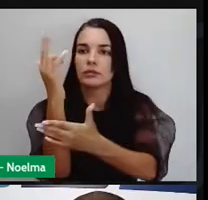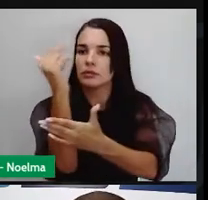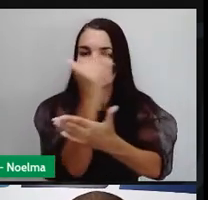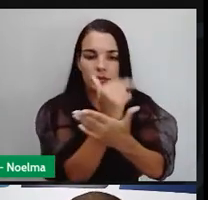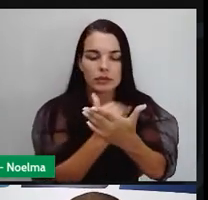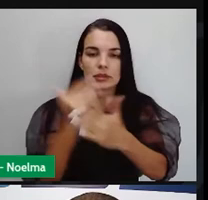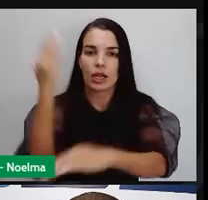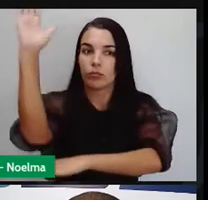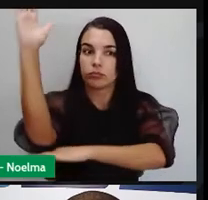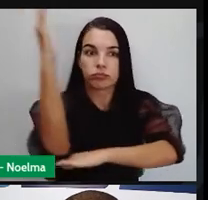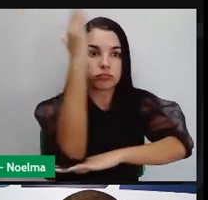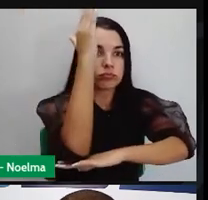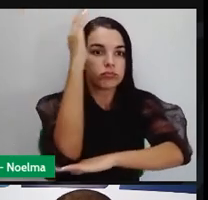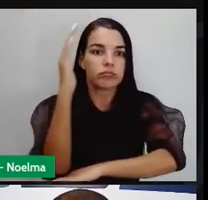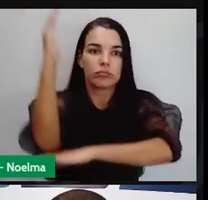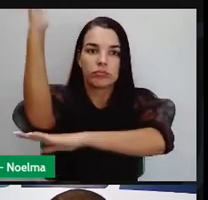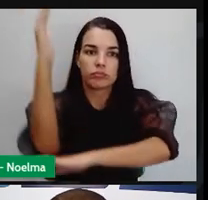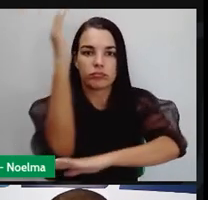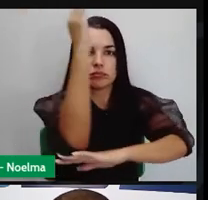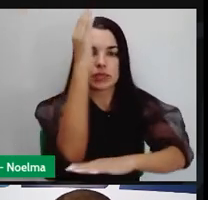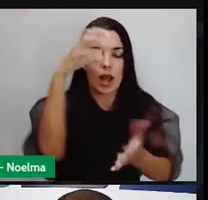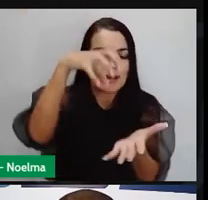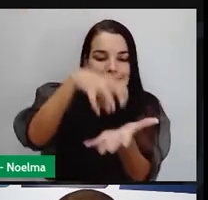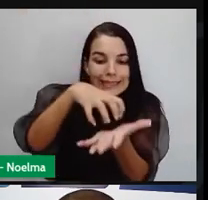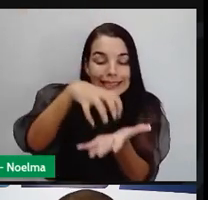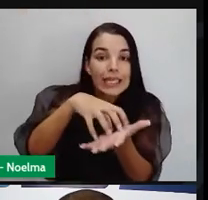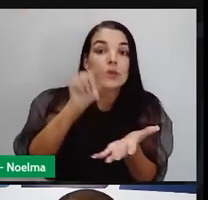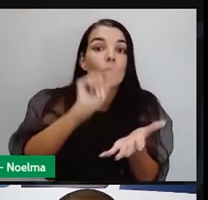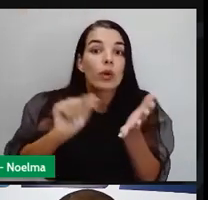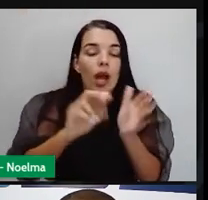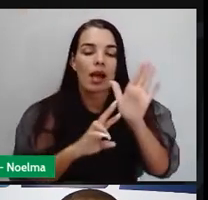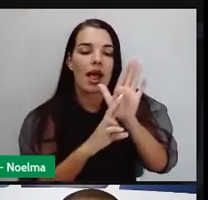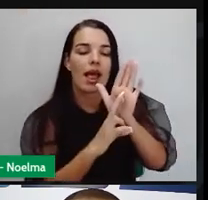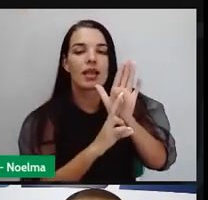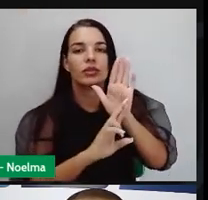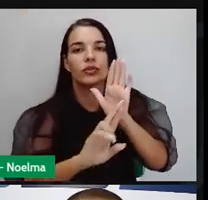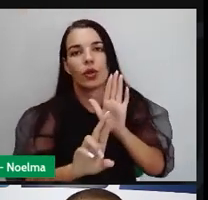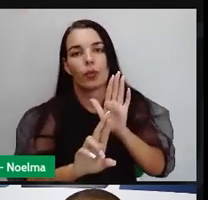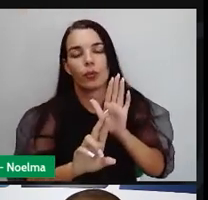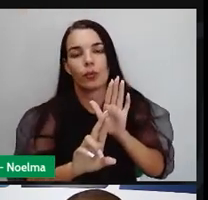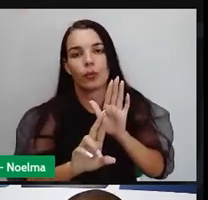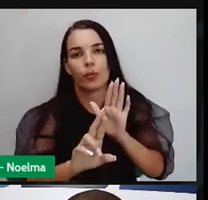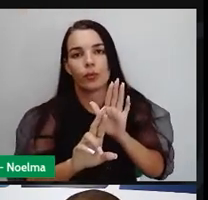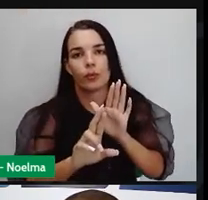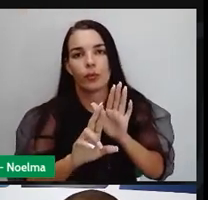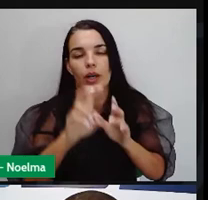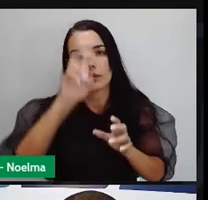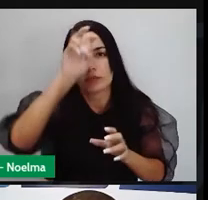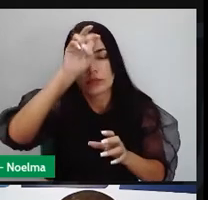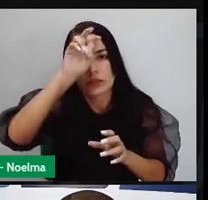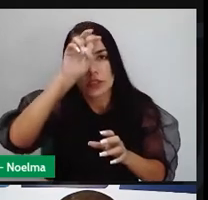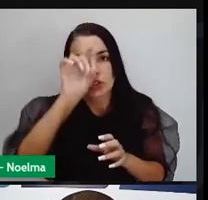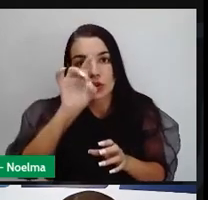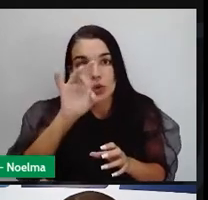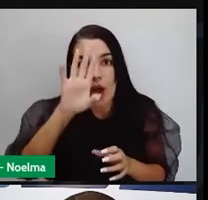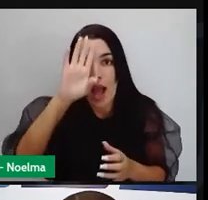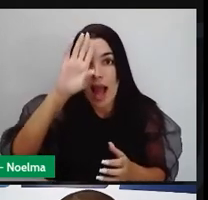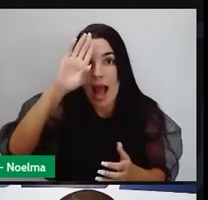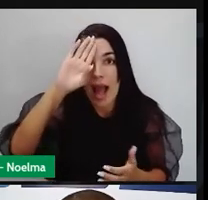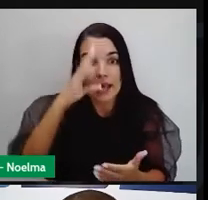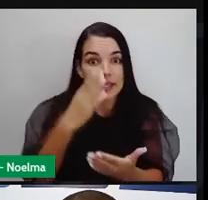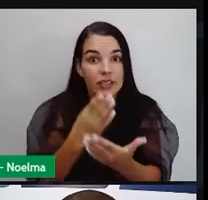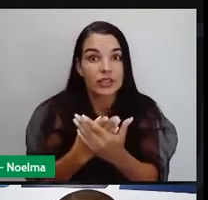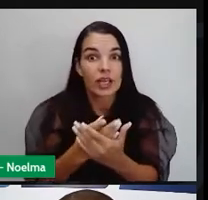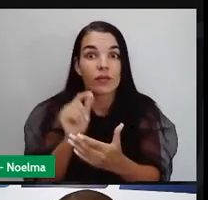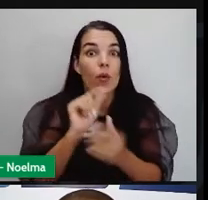A religião era o centro da vida no Egito. Uma religião monoteísta que acreditava em